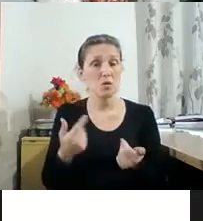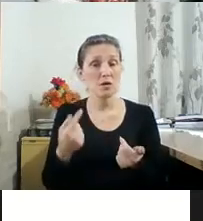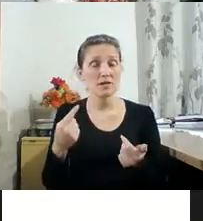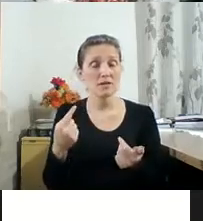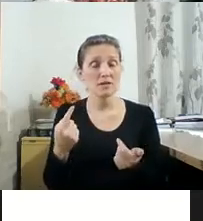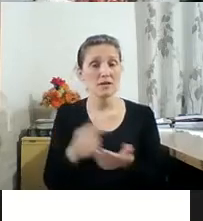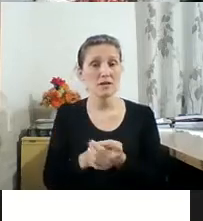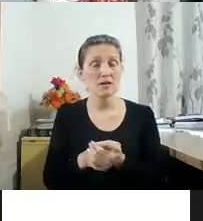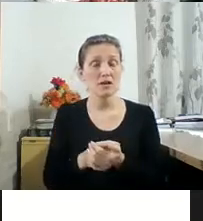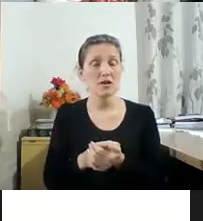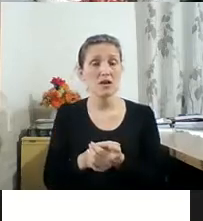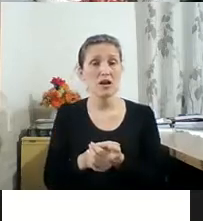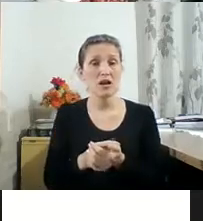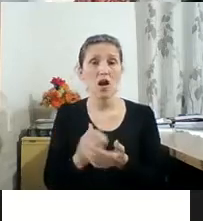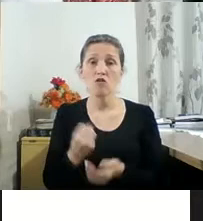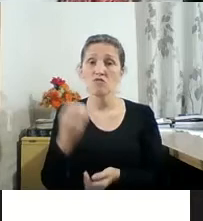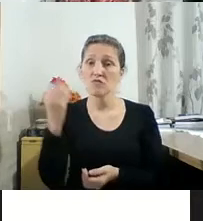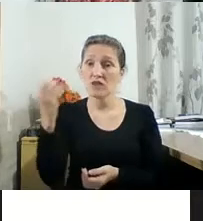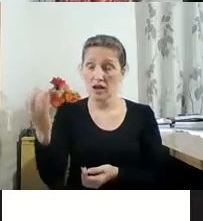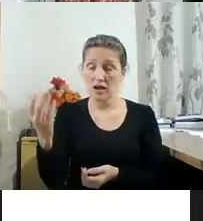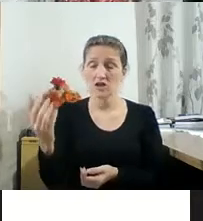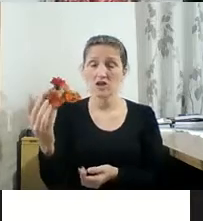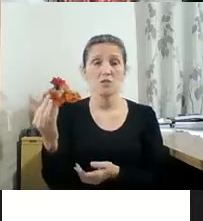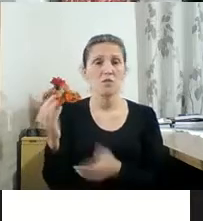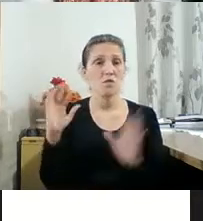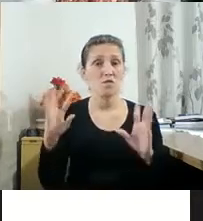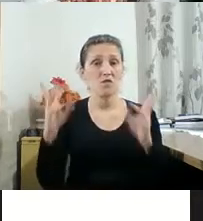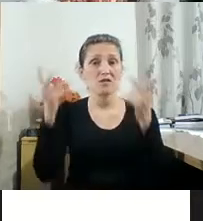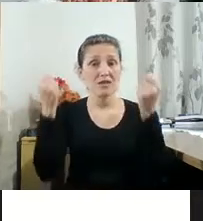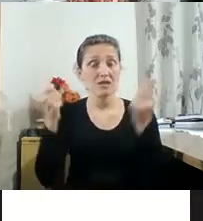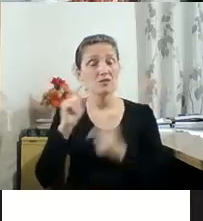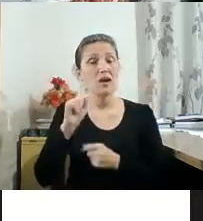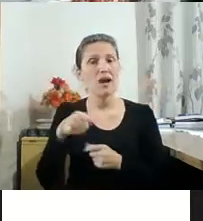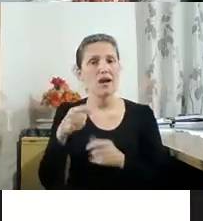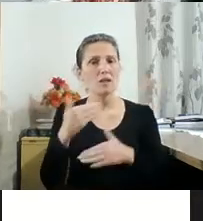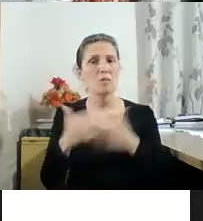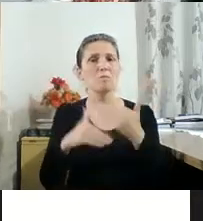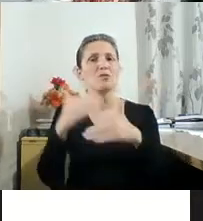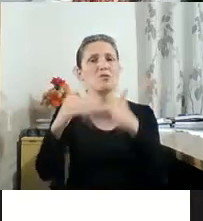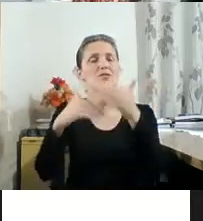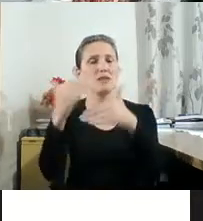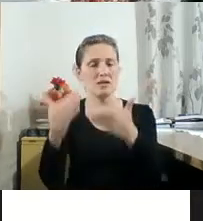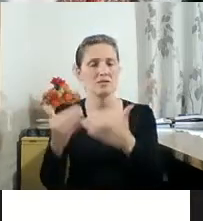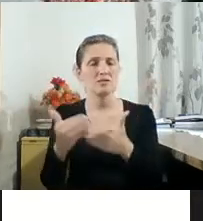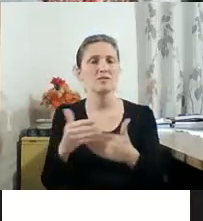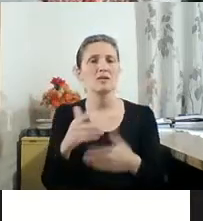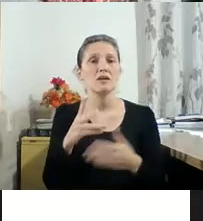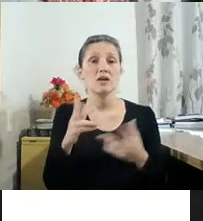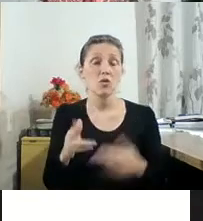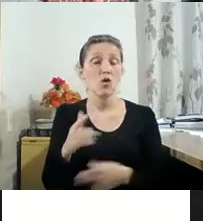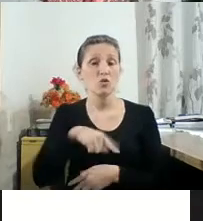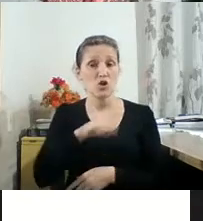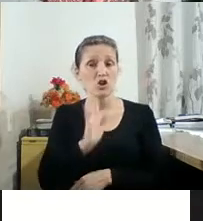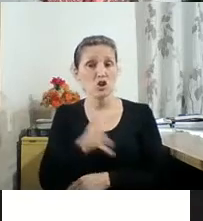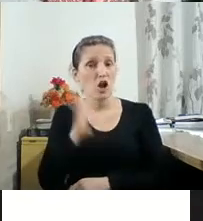Fantástico é algo que está em processo. Como o Boris mesmo diz no áudio que a gente mostrou junto